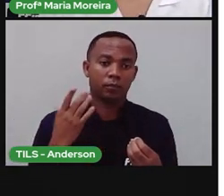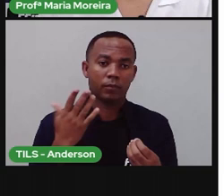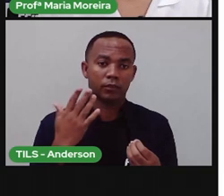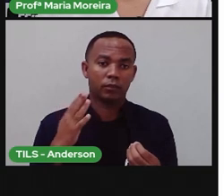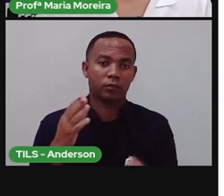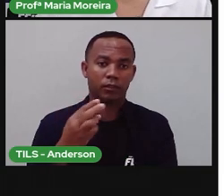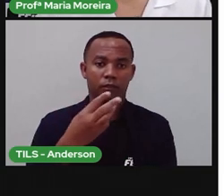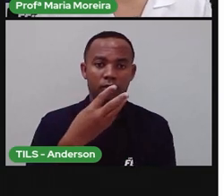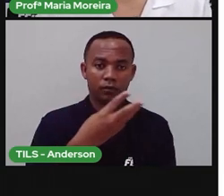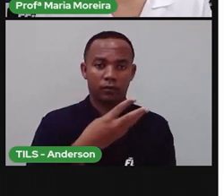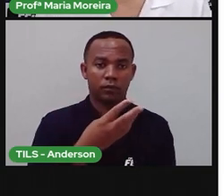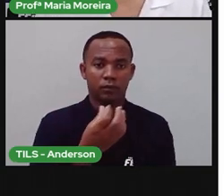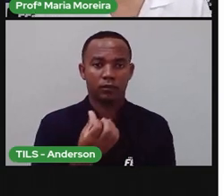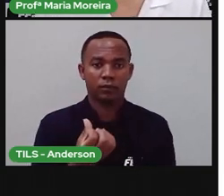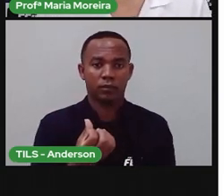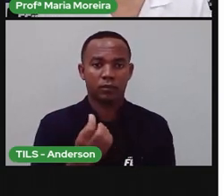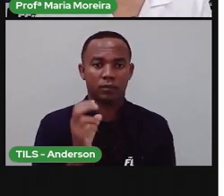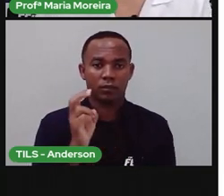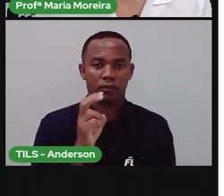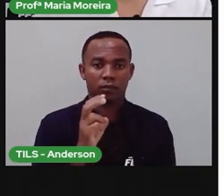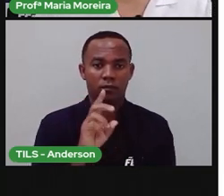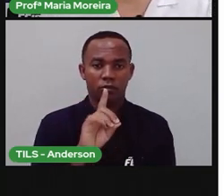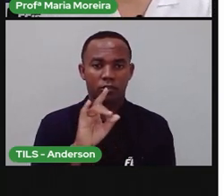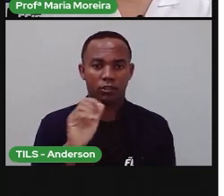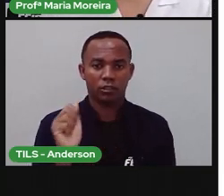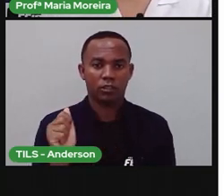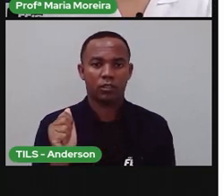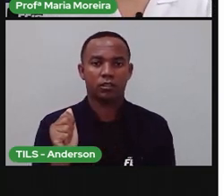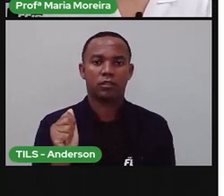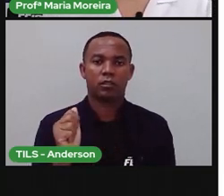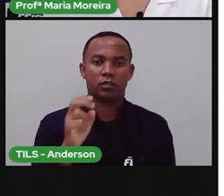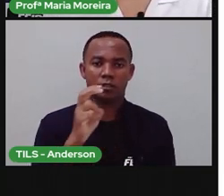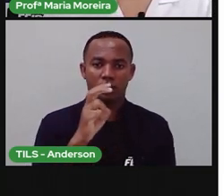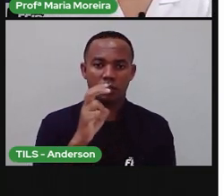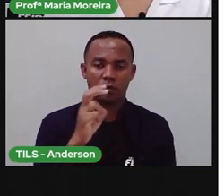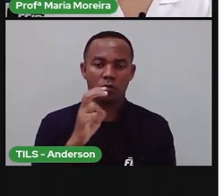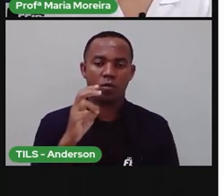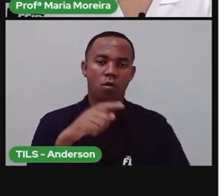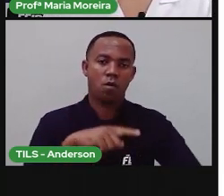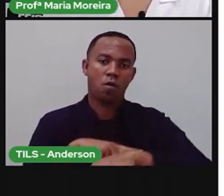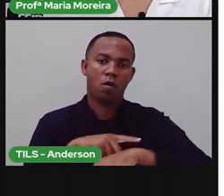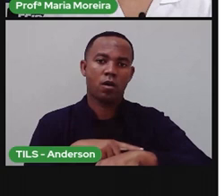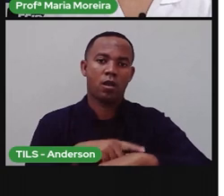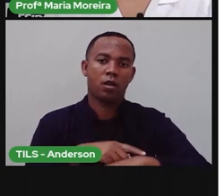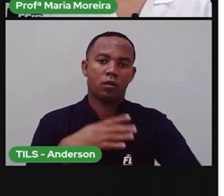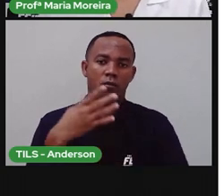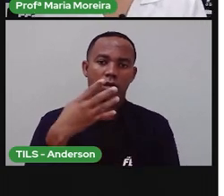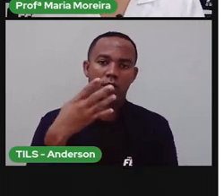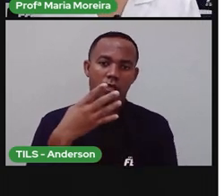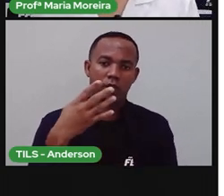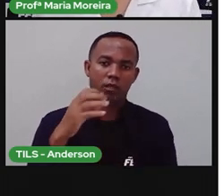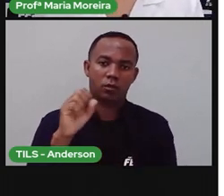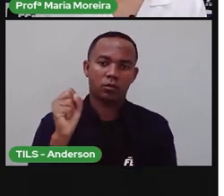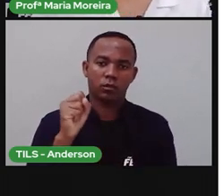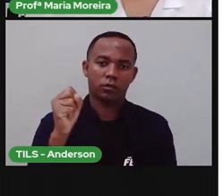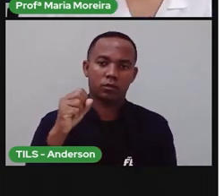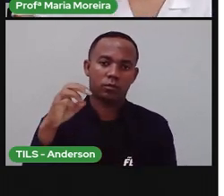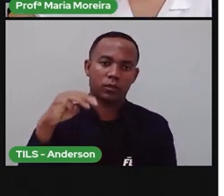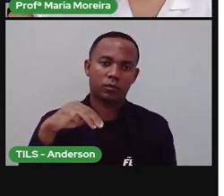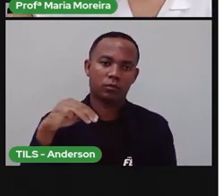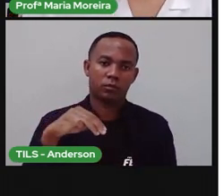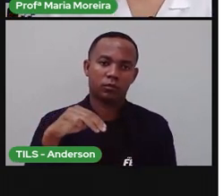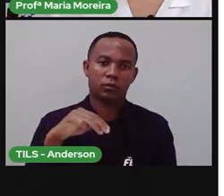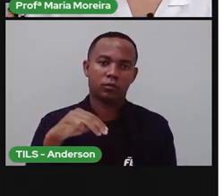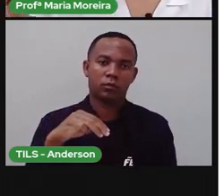365 dias. 5 horas e 48 minutos, né? E aí essas 5 horas e 48 minutos,